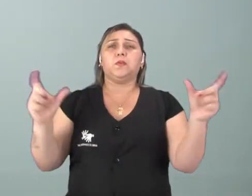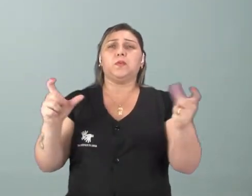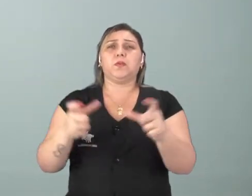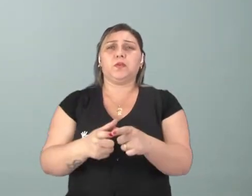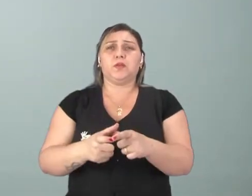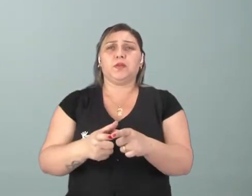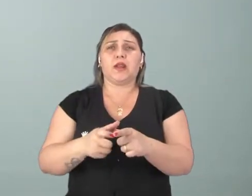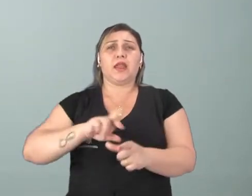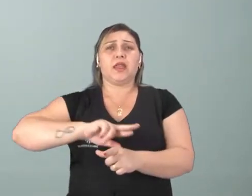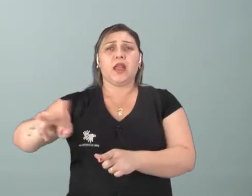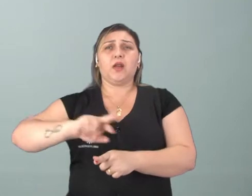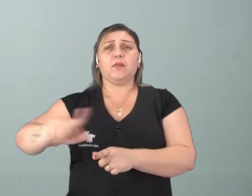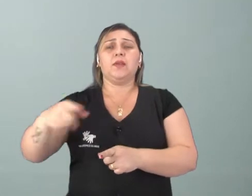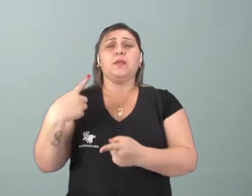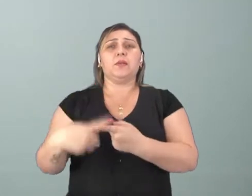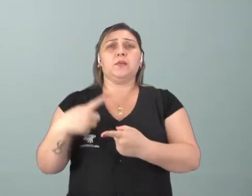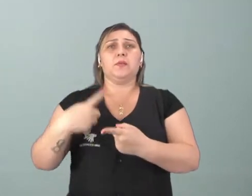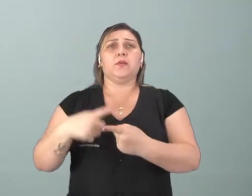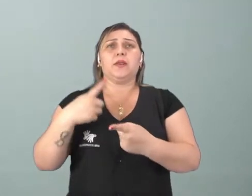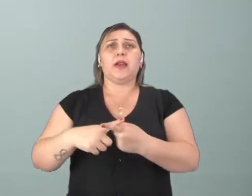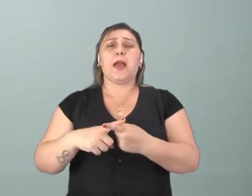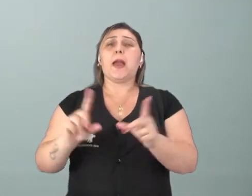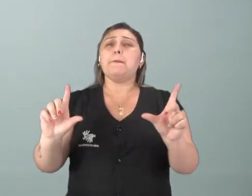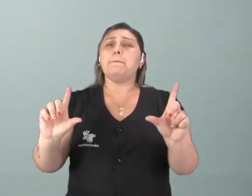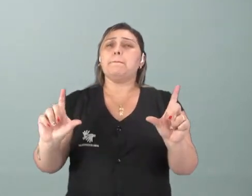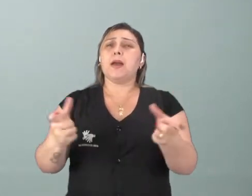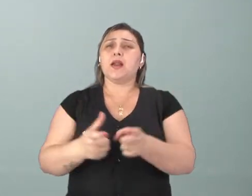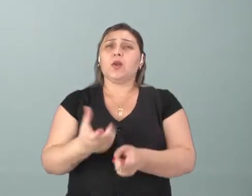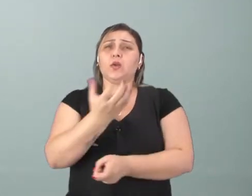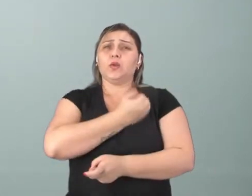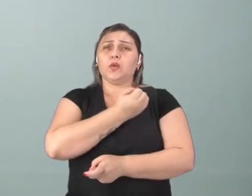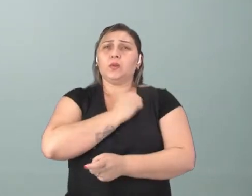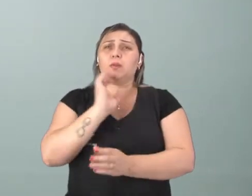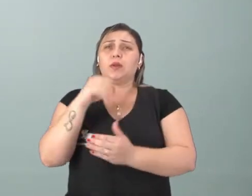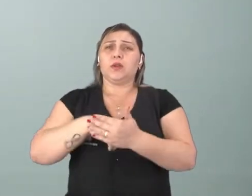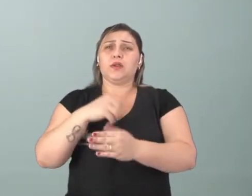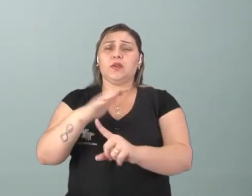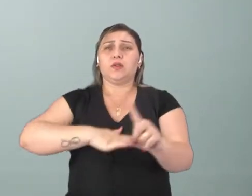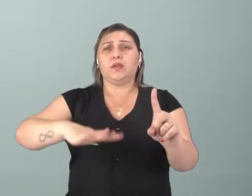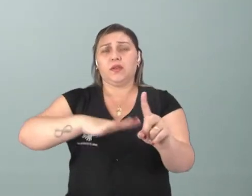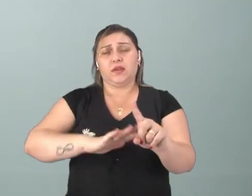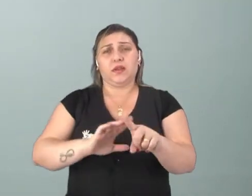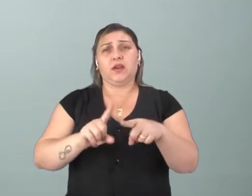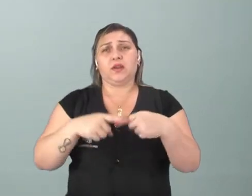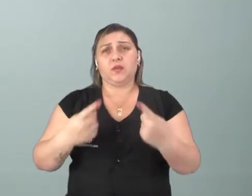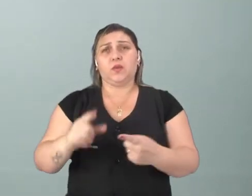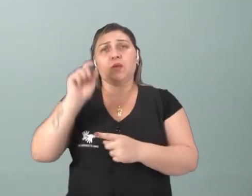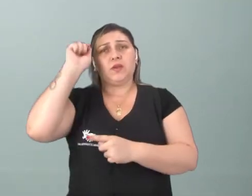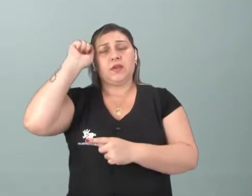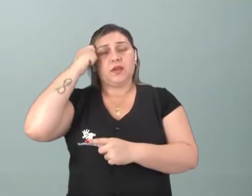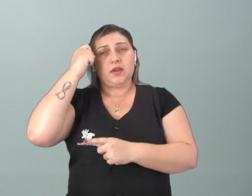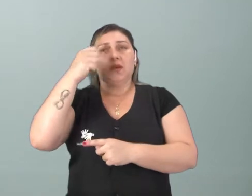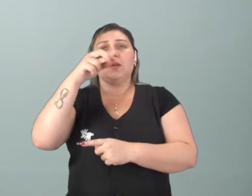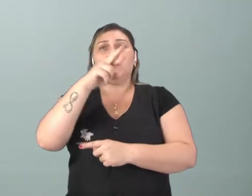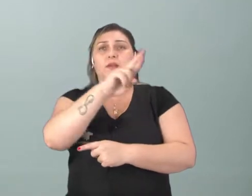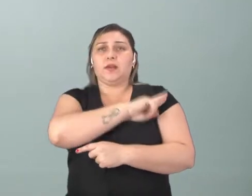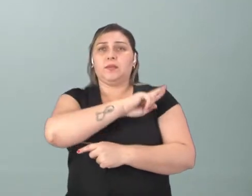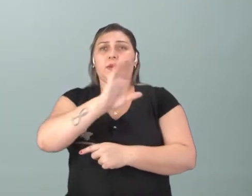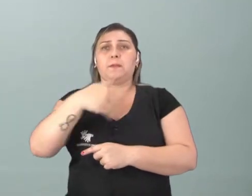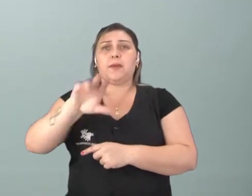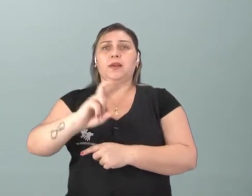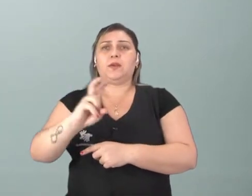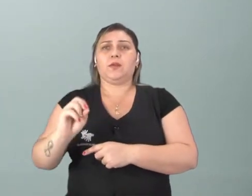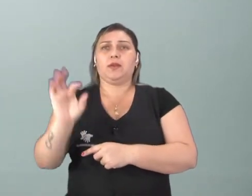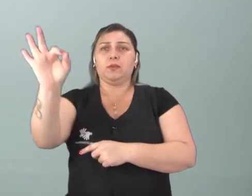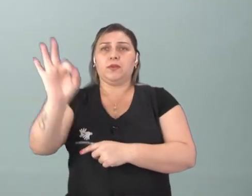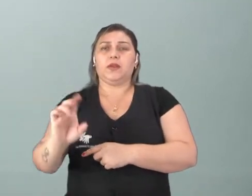não é porque elas estão em menor número na nossa sociedade. Muito pelo contrário, os negros representam mais de 50% da